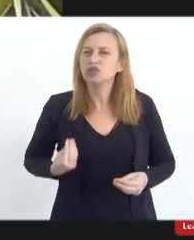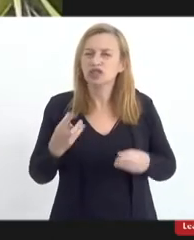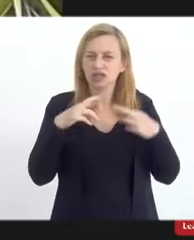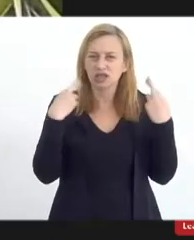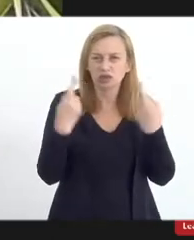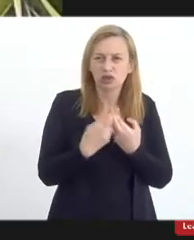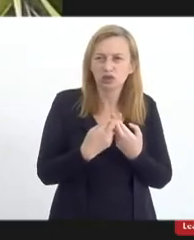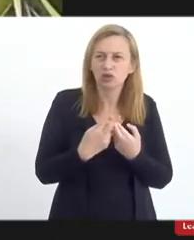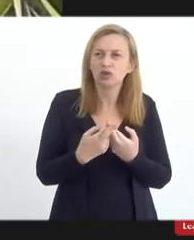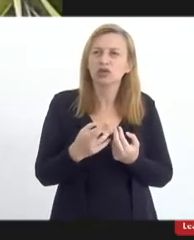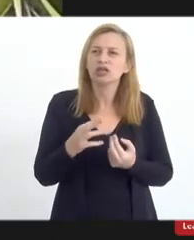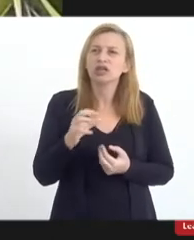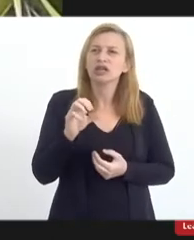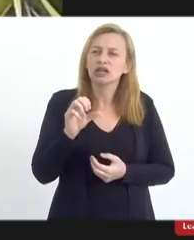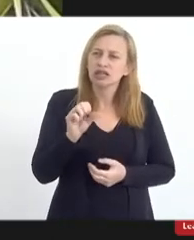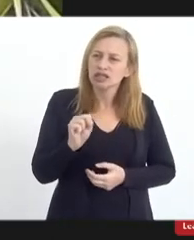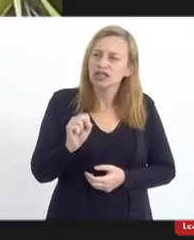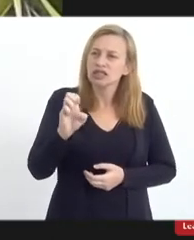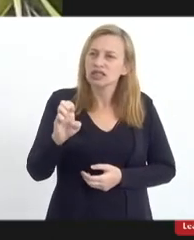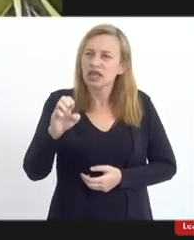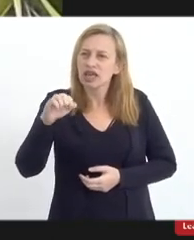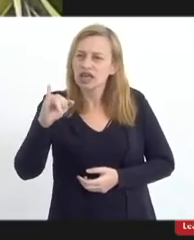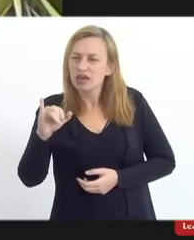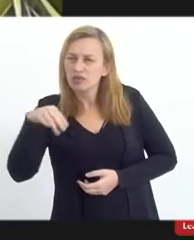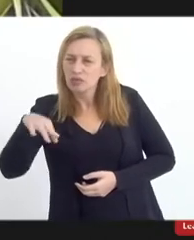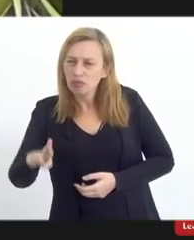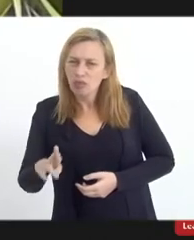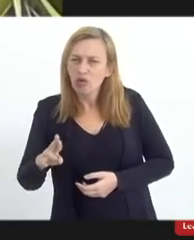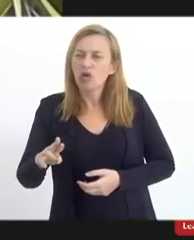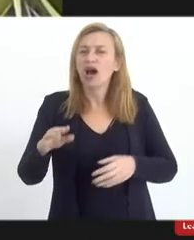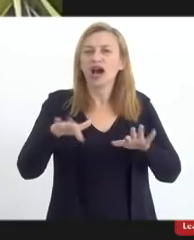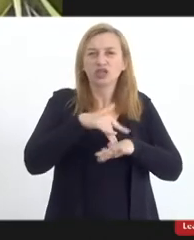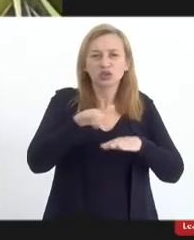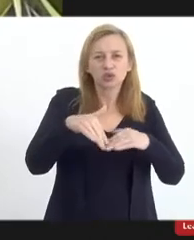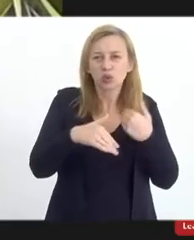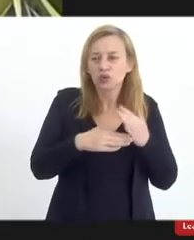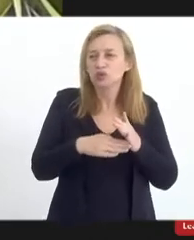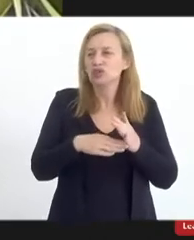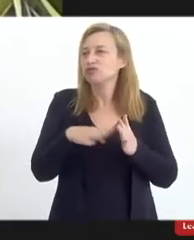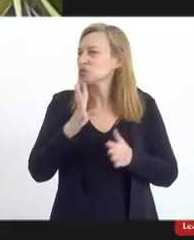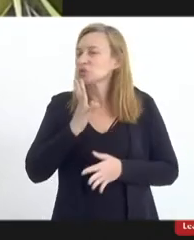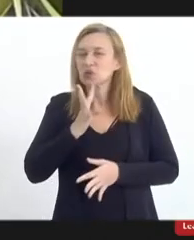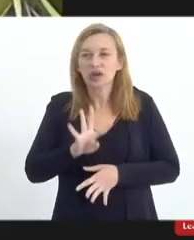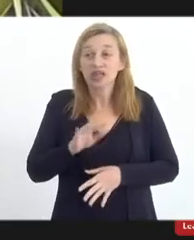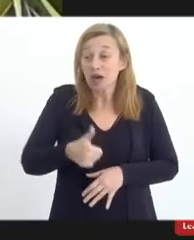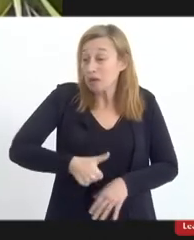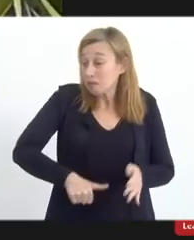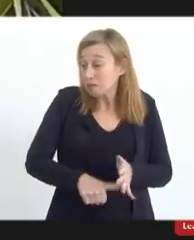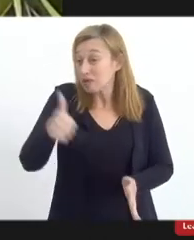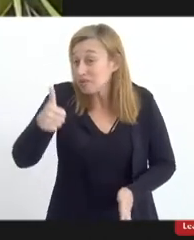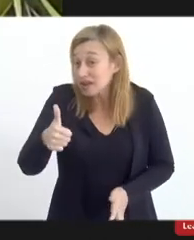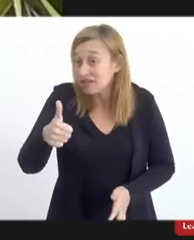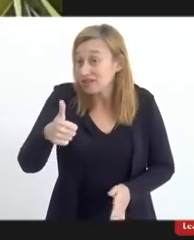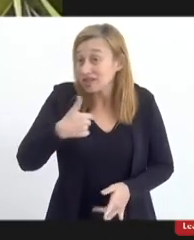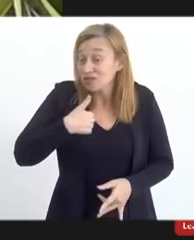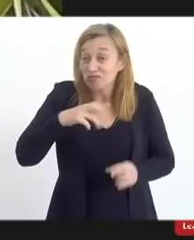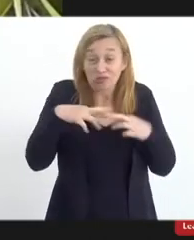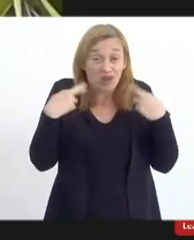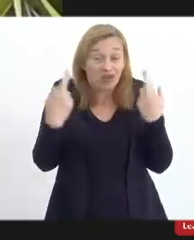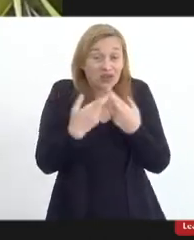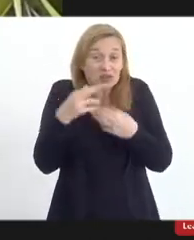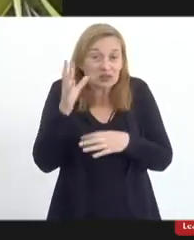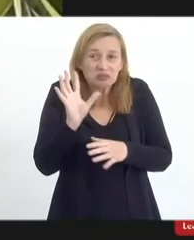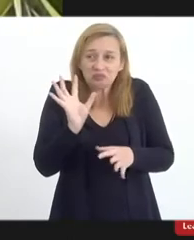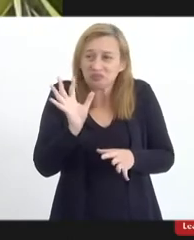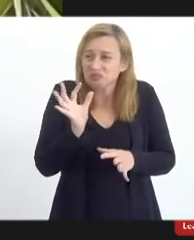o Seymour também, a todos que eu não conheço, porque é a primeira vez que eu estou numa sala, numa conferência, não tenho